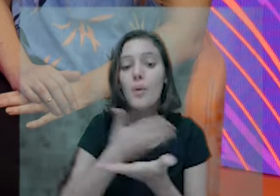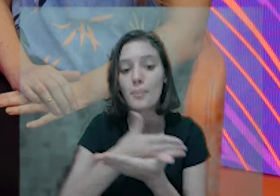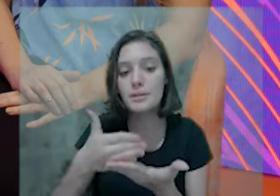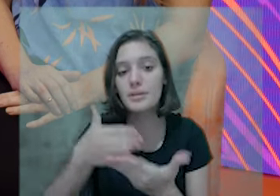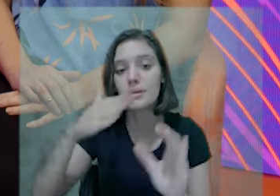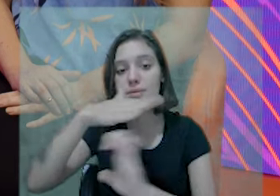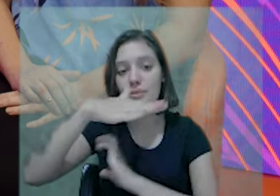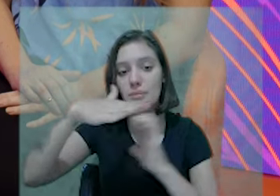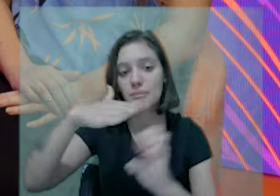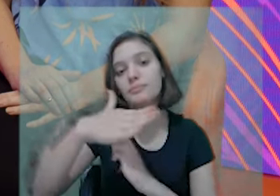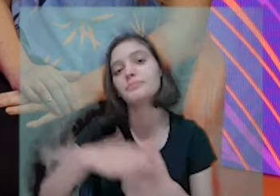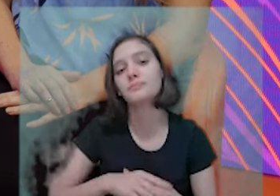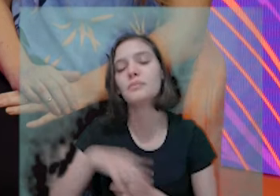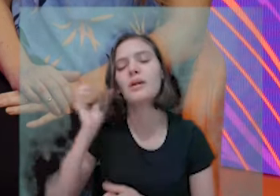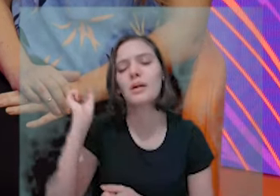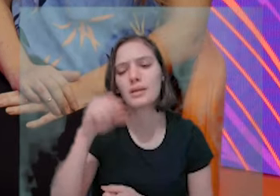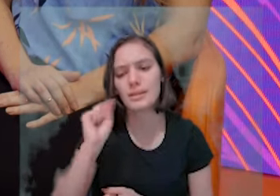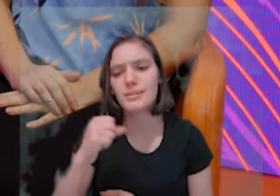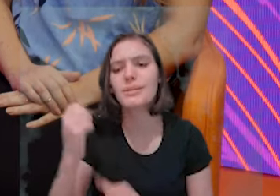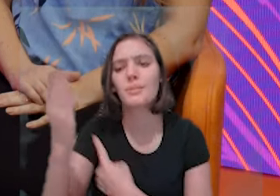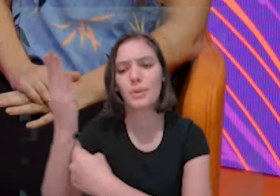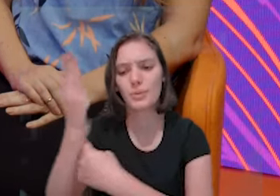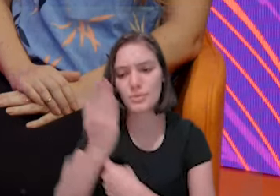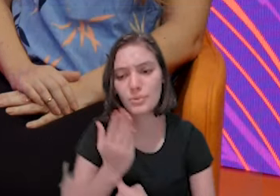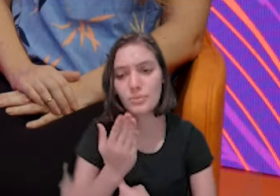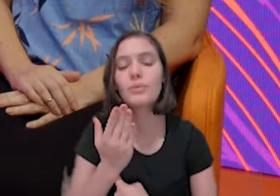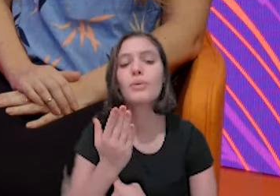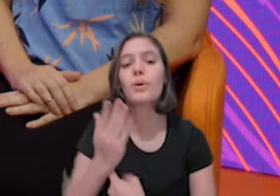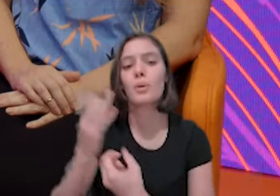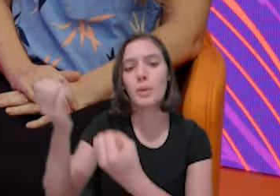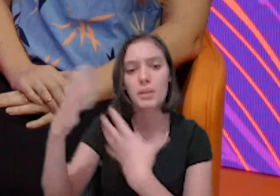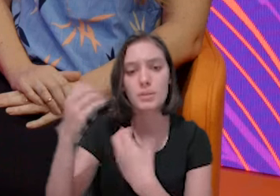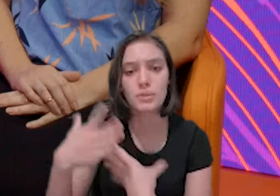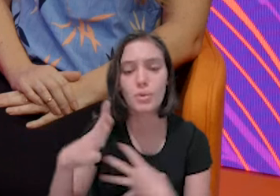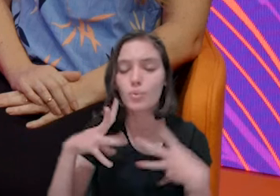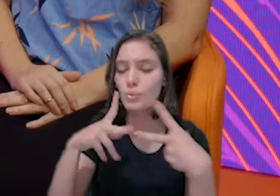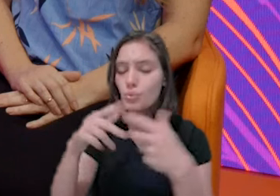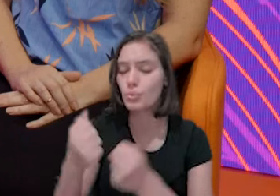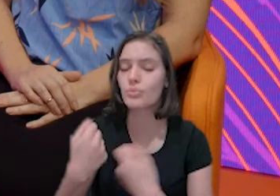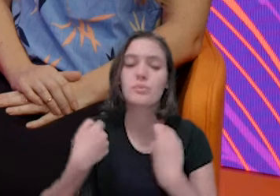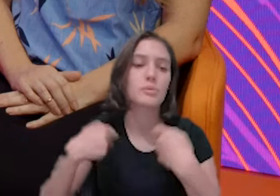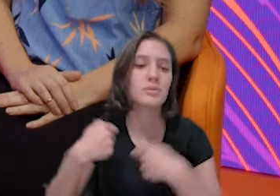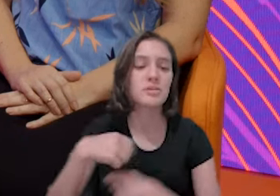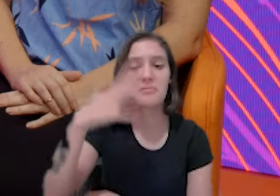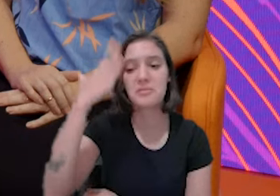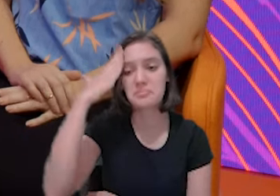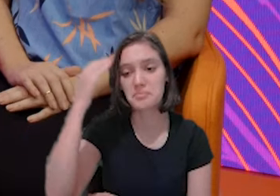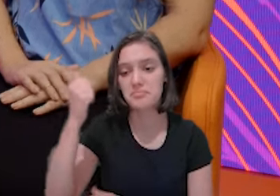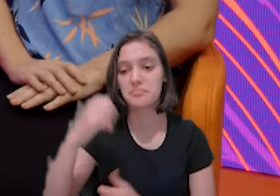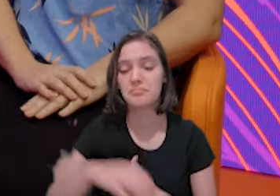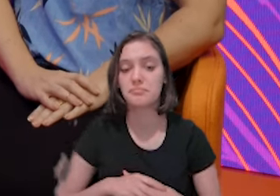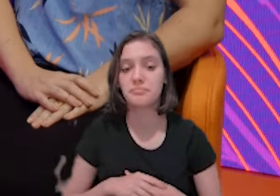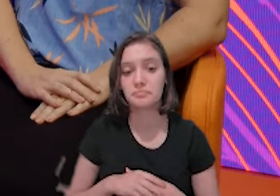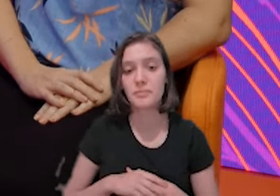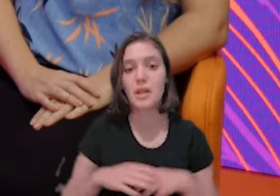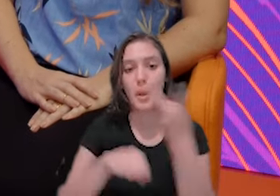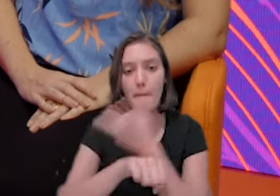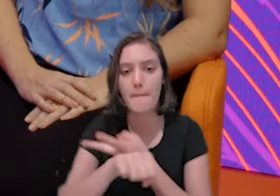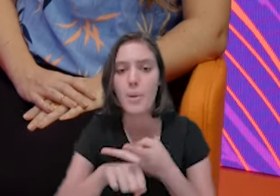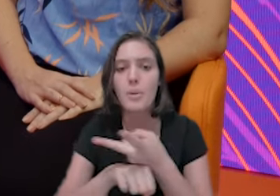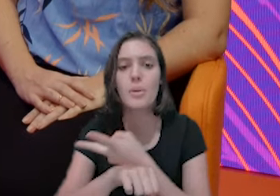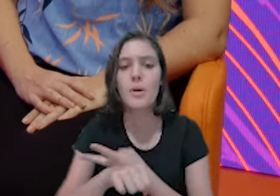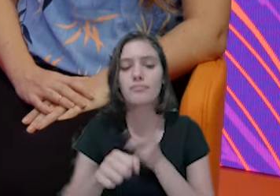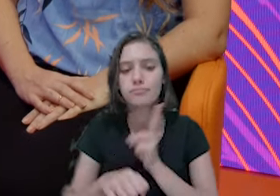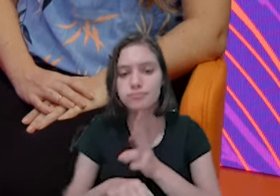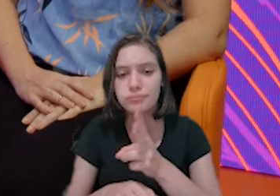necessário e aí é ir procurando, procurando. Não deixe de pensar em largar, porque